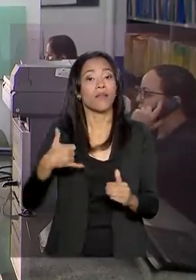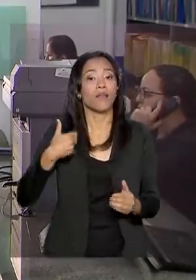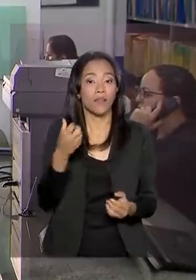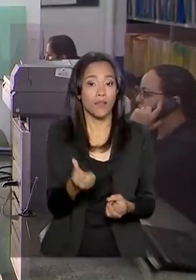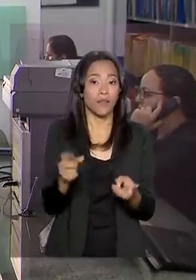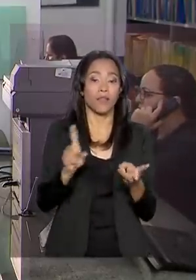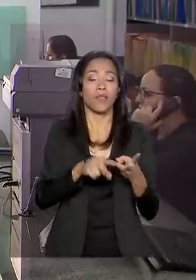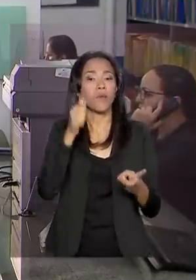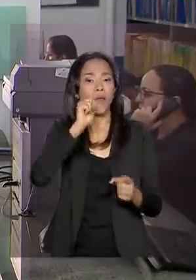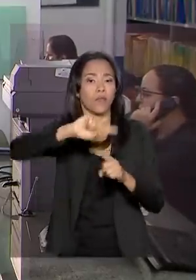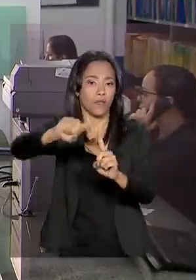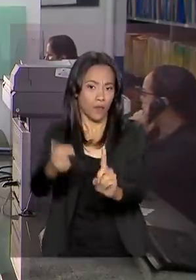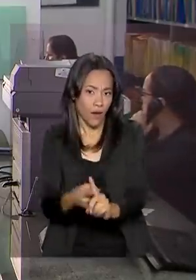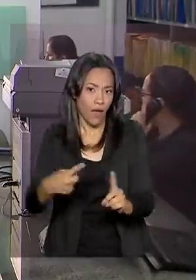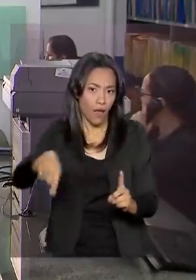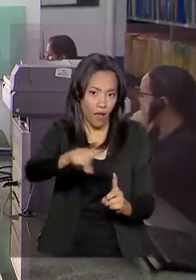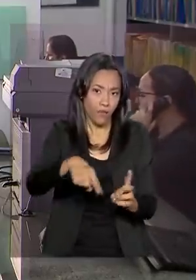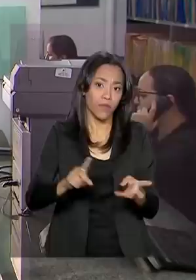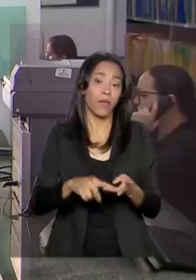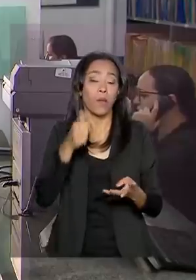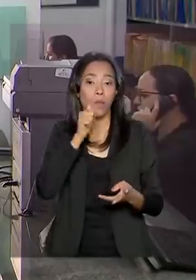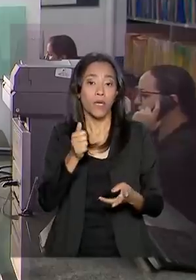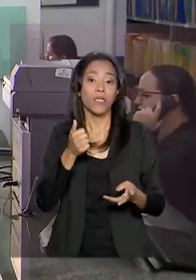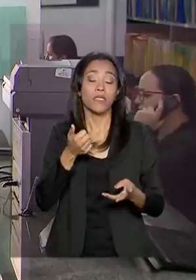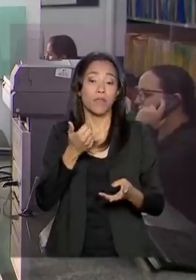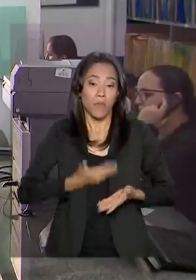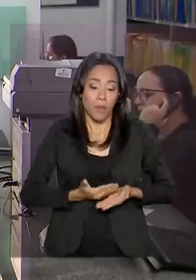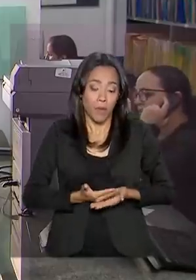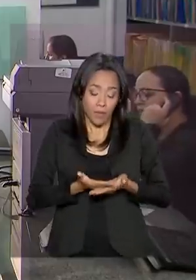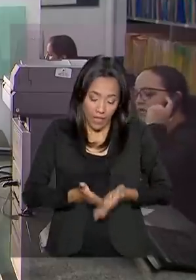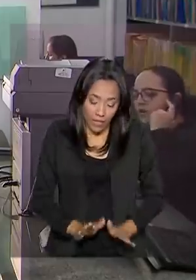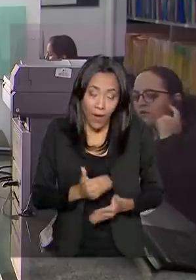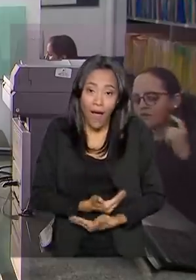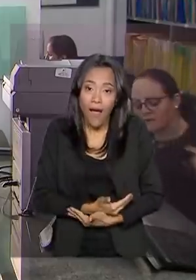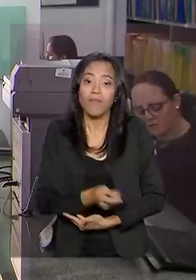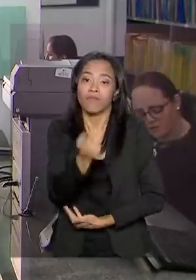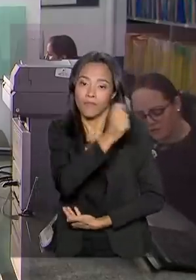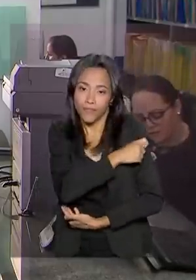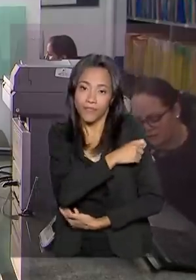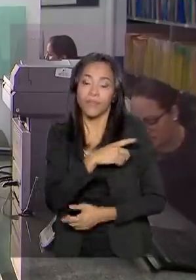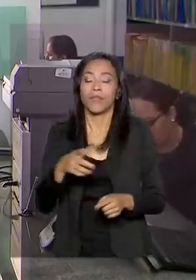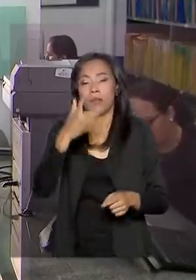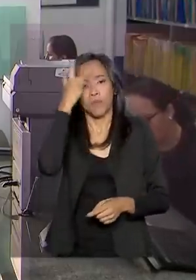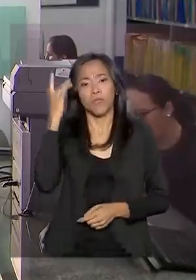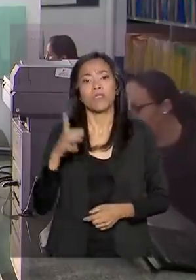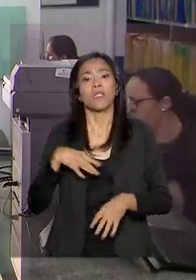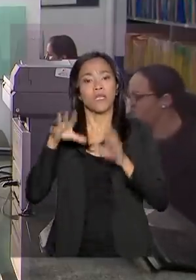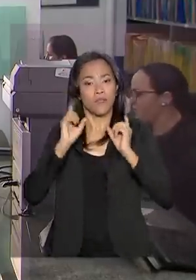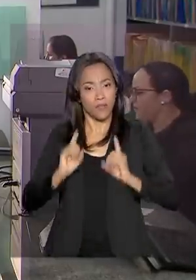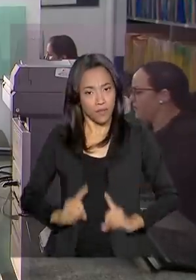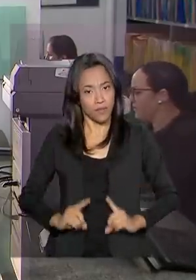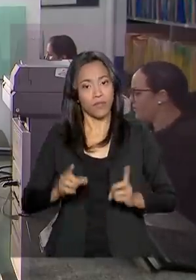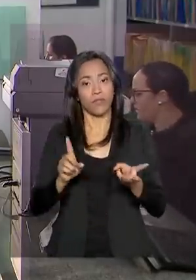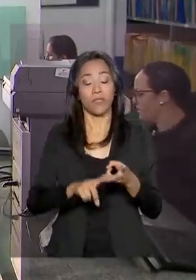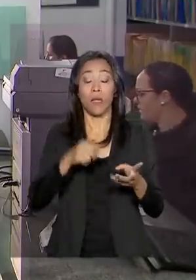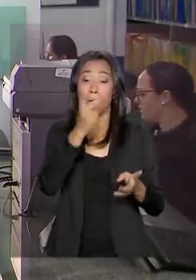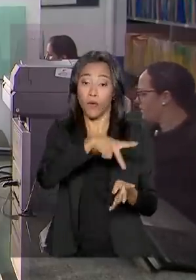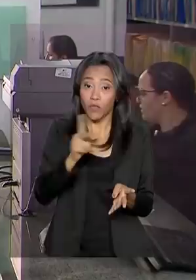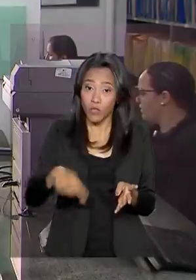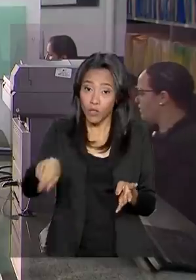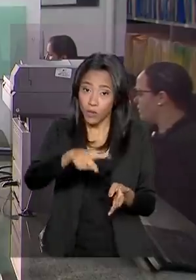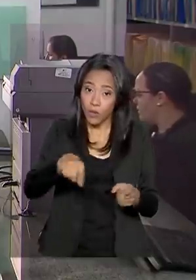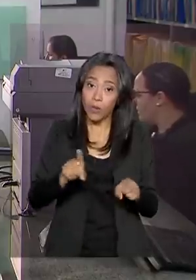gestantes, mães que estão no pós-parto, pessoas com necessidades especiais, doentes crônicos, professores,